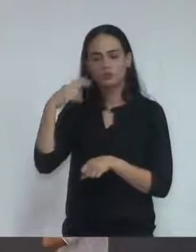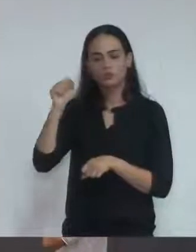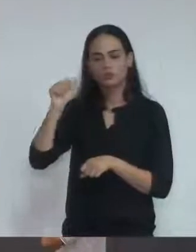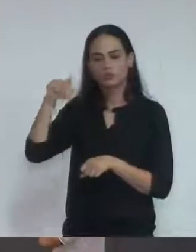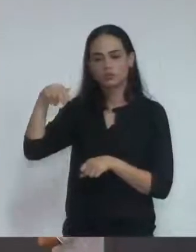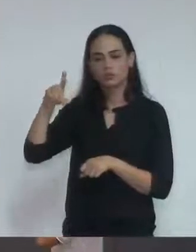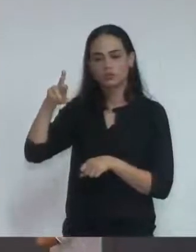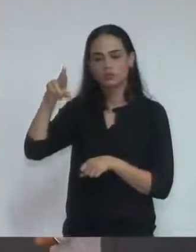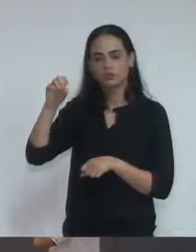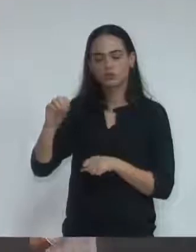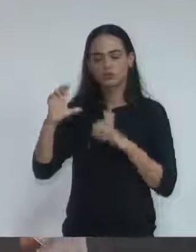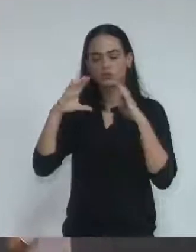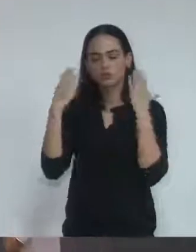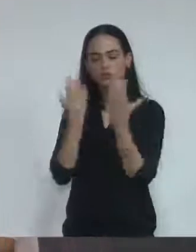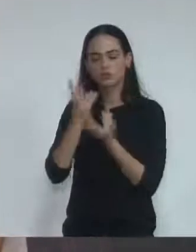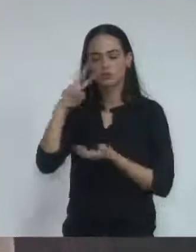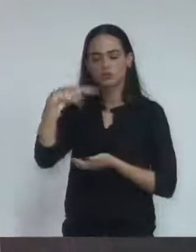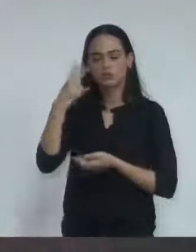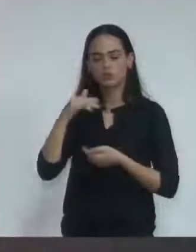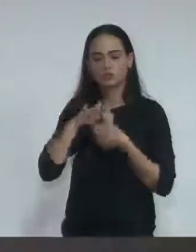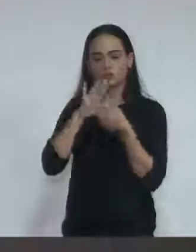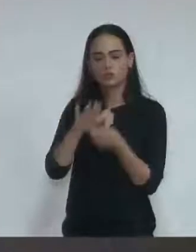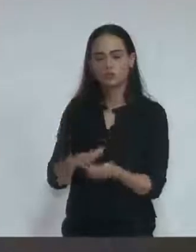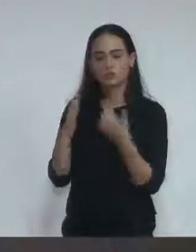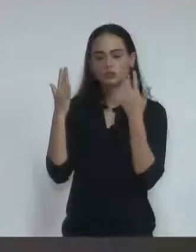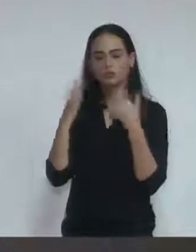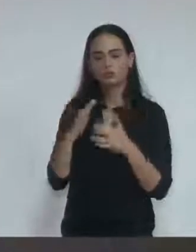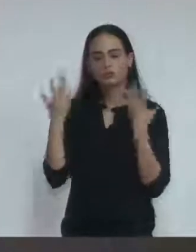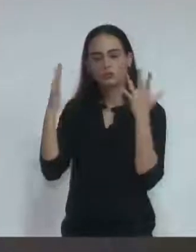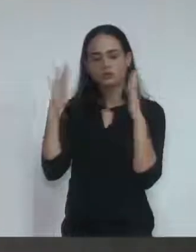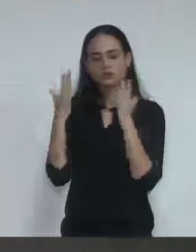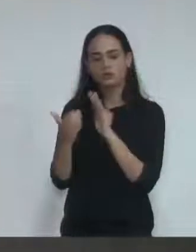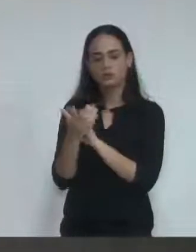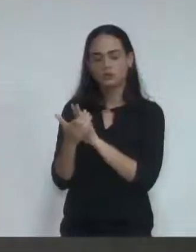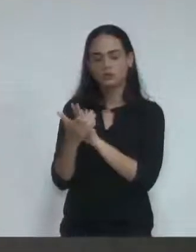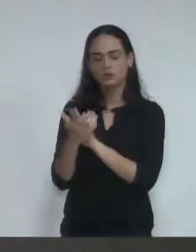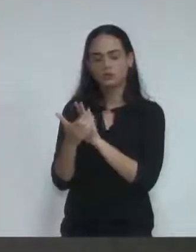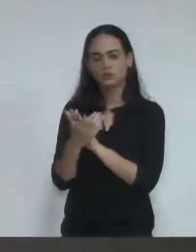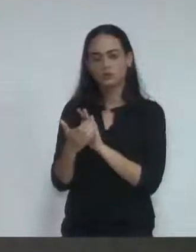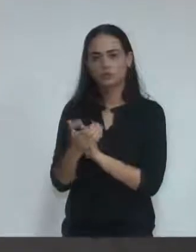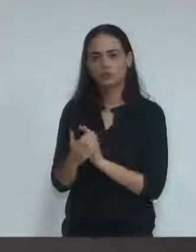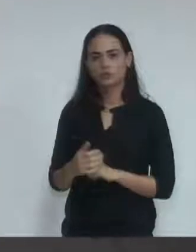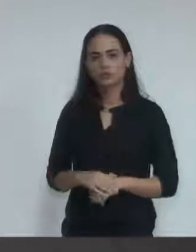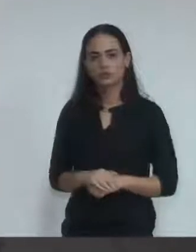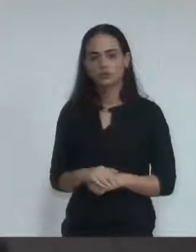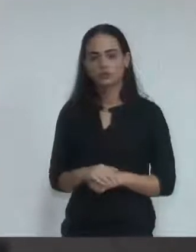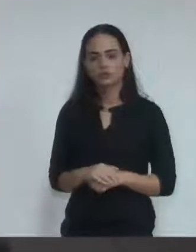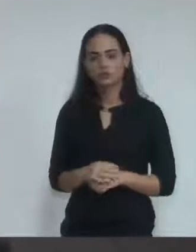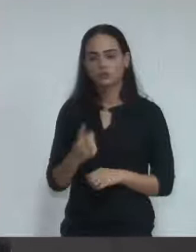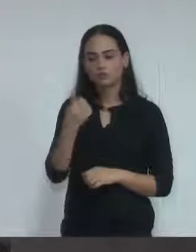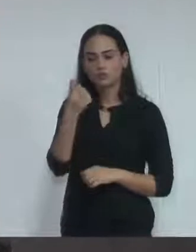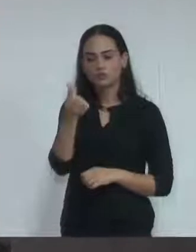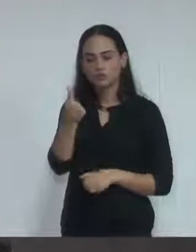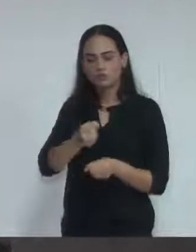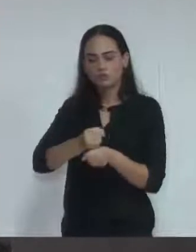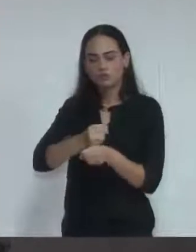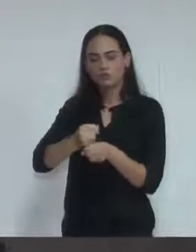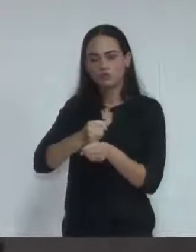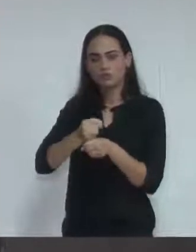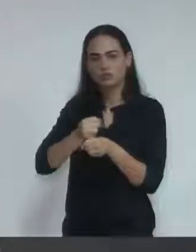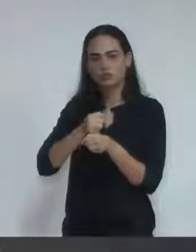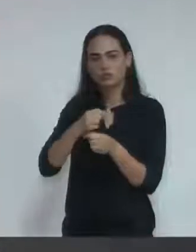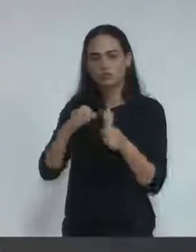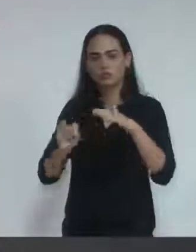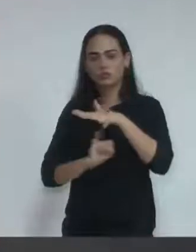Vereadores de Vinhedo apresenta, nos termos regimentais, moção de congratulações aos 16 anos da instituição CEPROVI, oferecendo